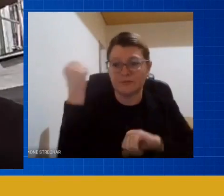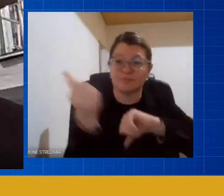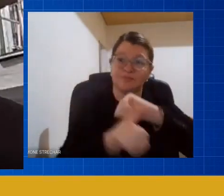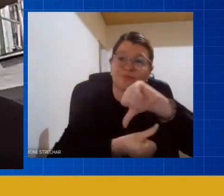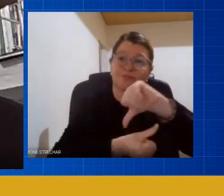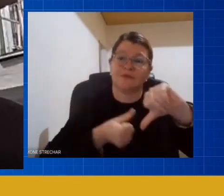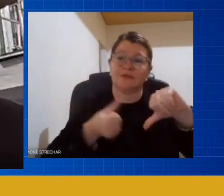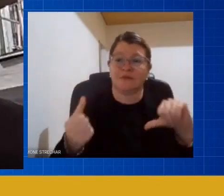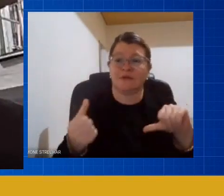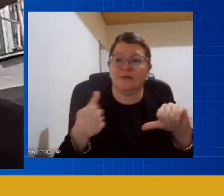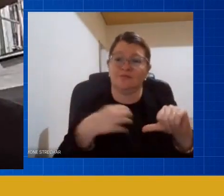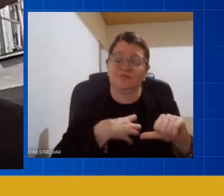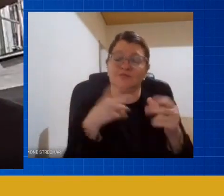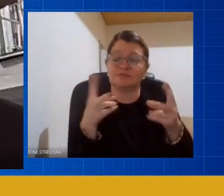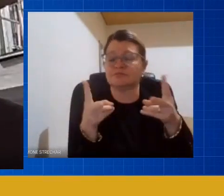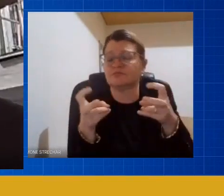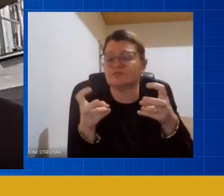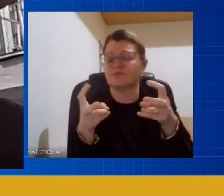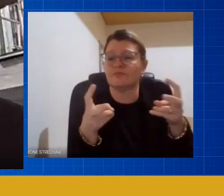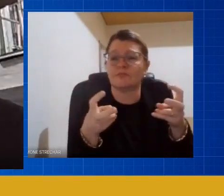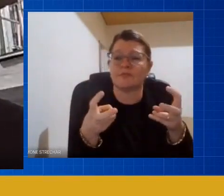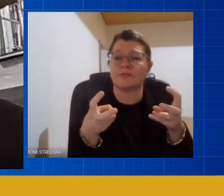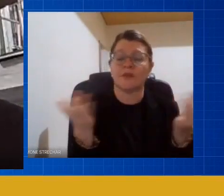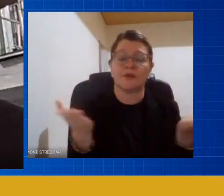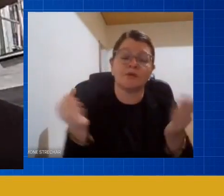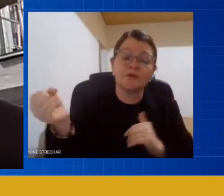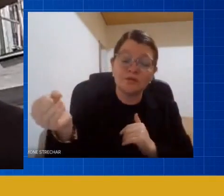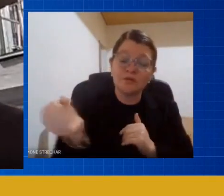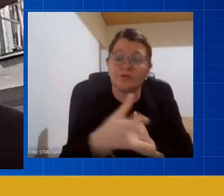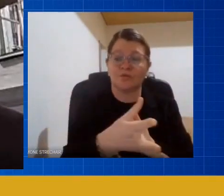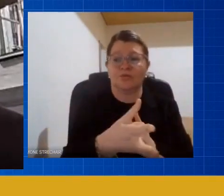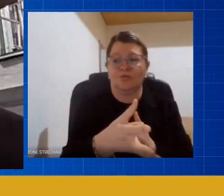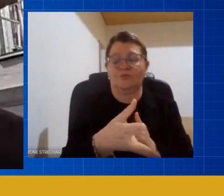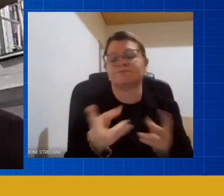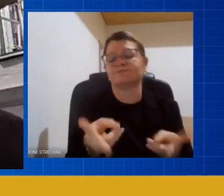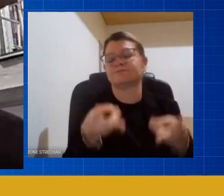olhar para descobrir coisas novas né eu acho que isso é importante